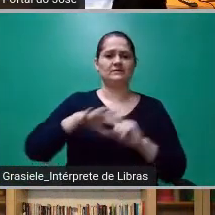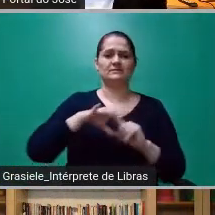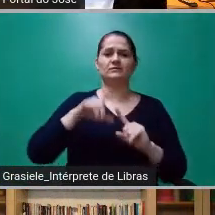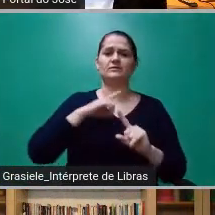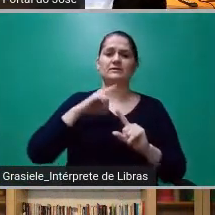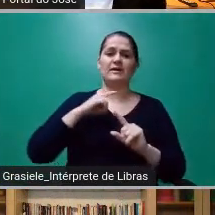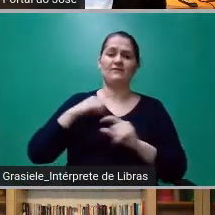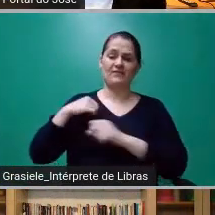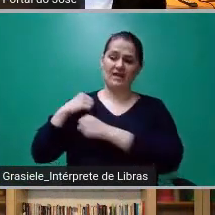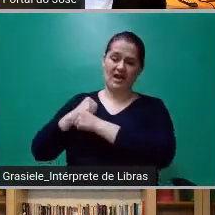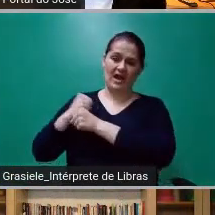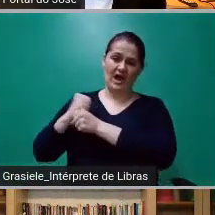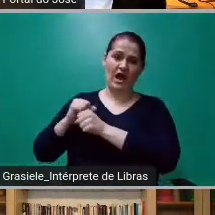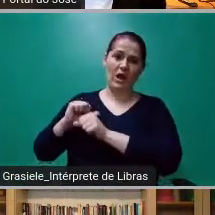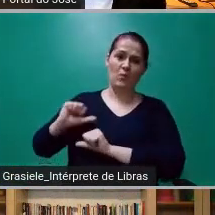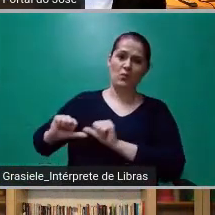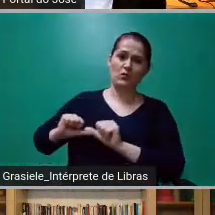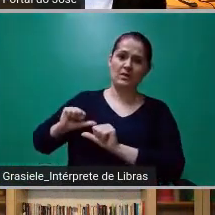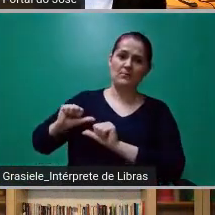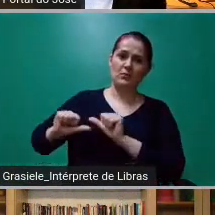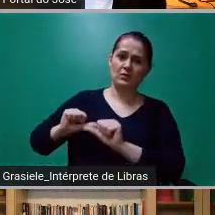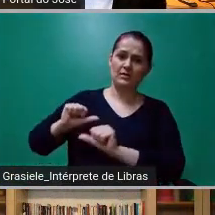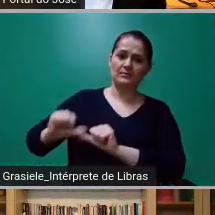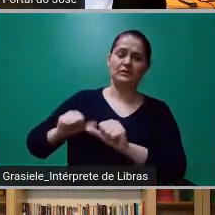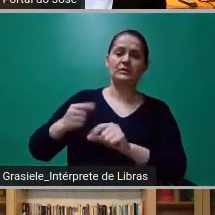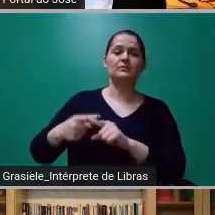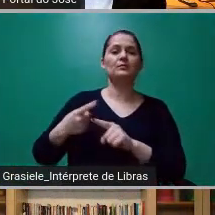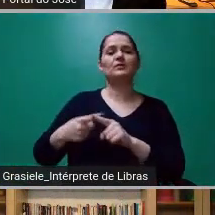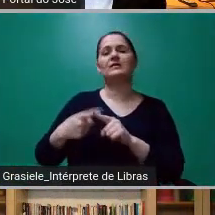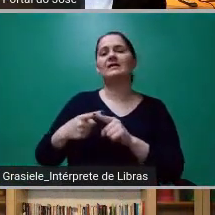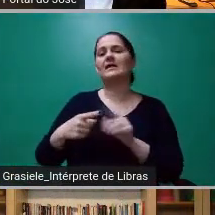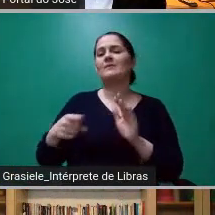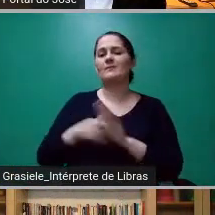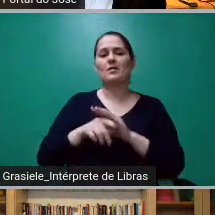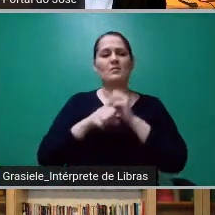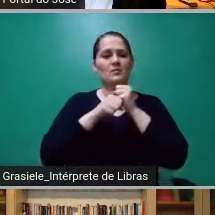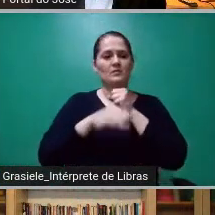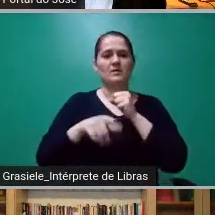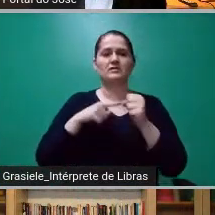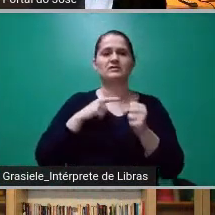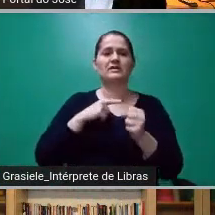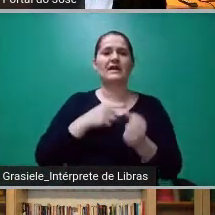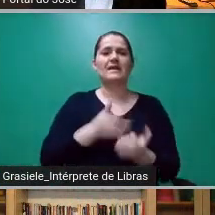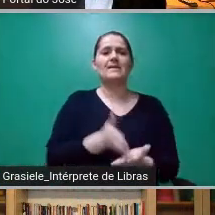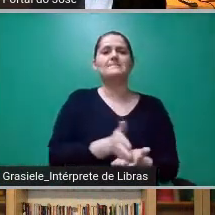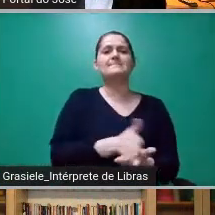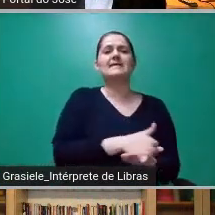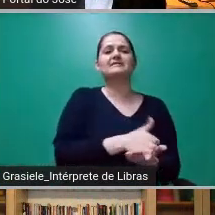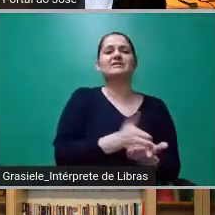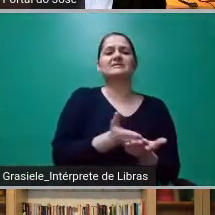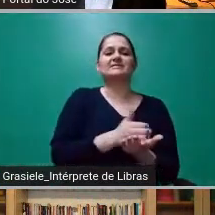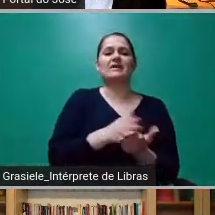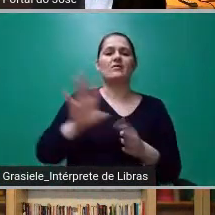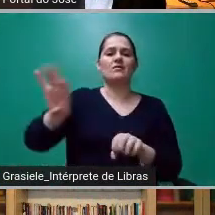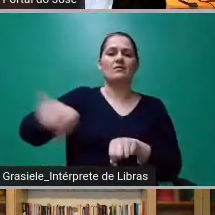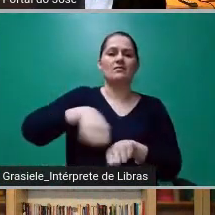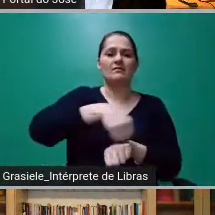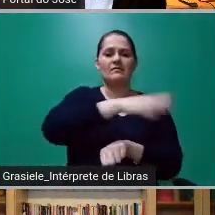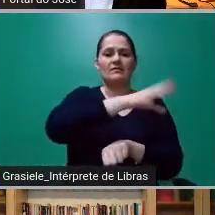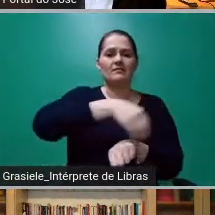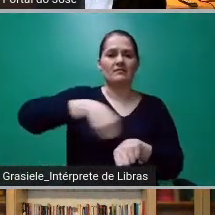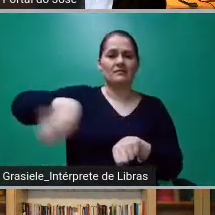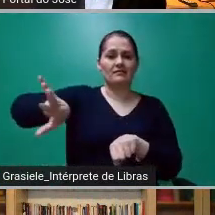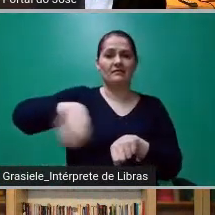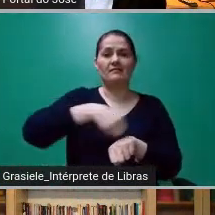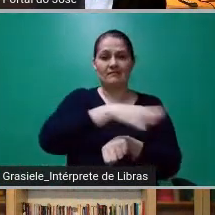ao longo dos últimos anos, fazendo com que esse papel de mediador e de monopolista na criação, na formulação da média da opinião no